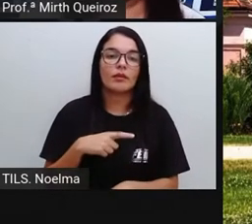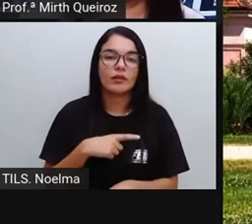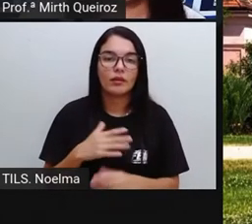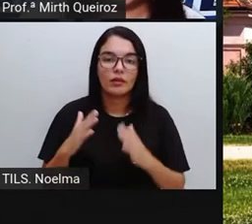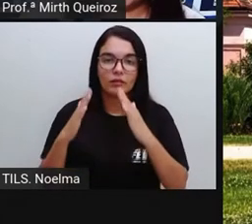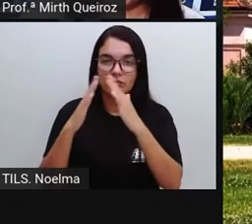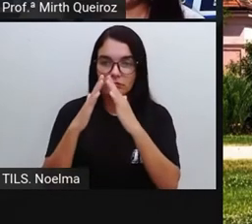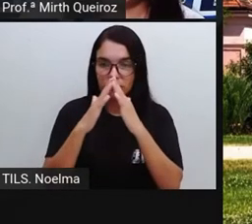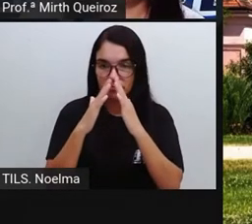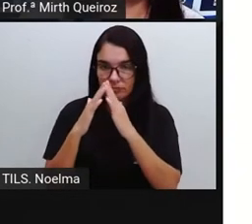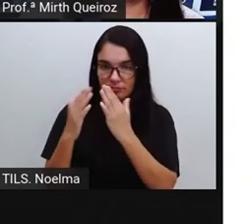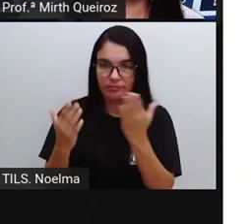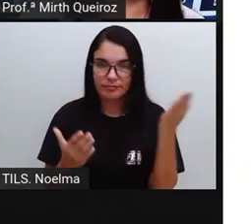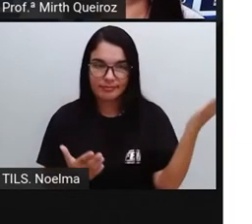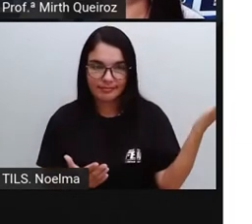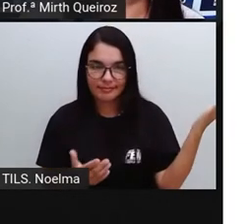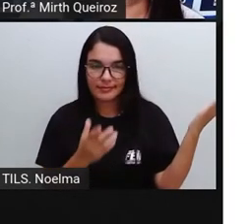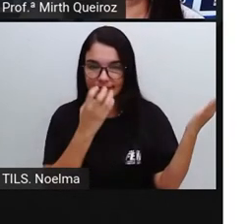casas, né?